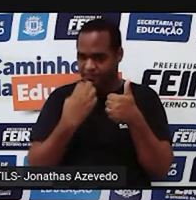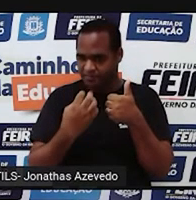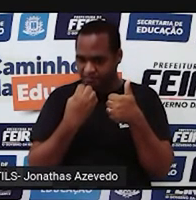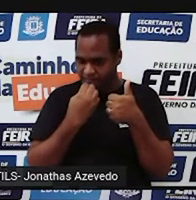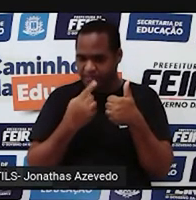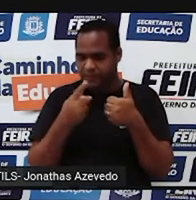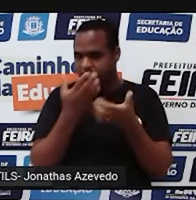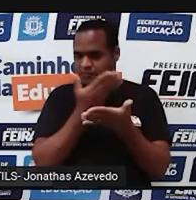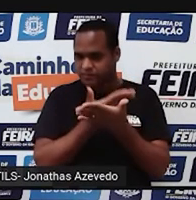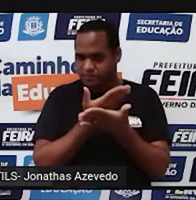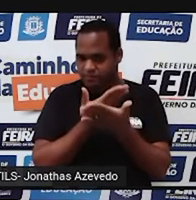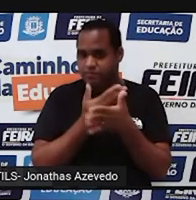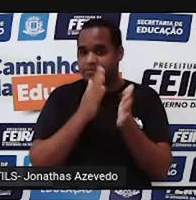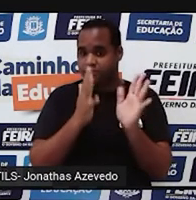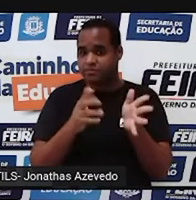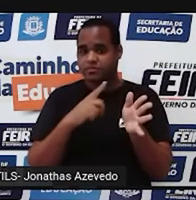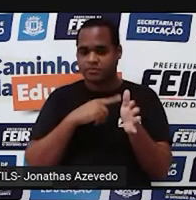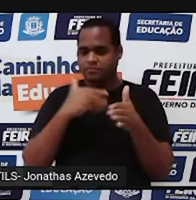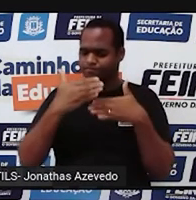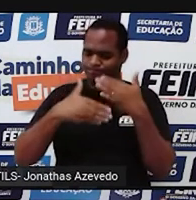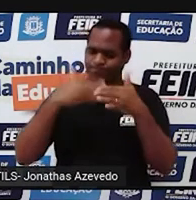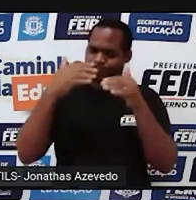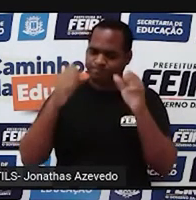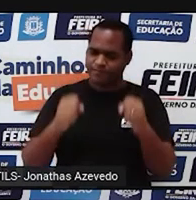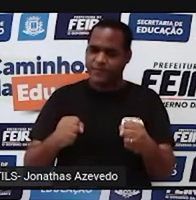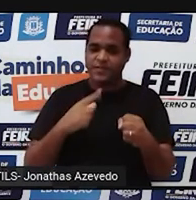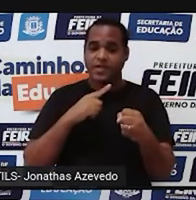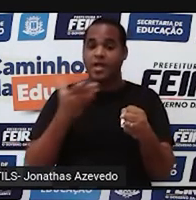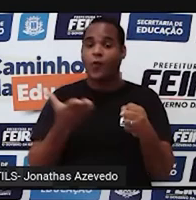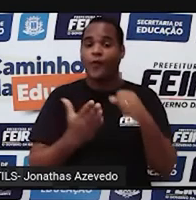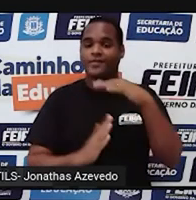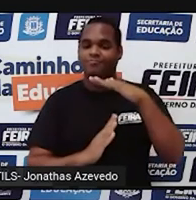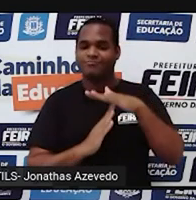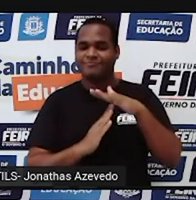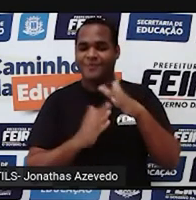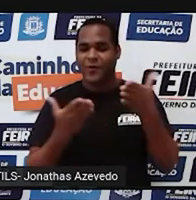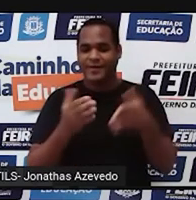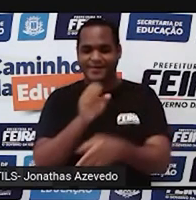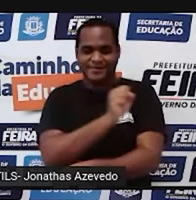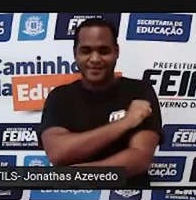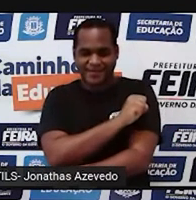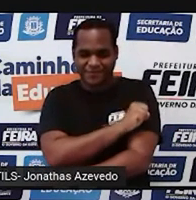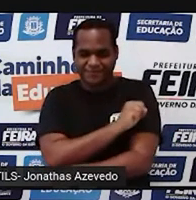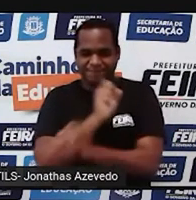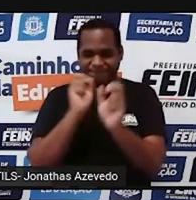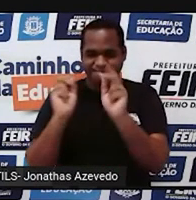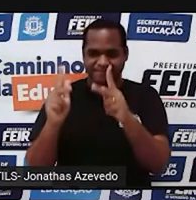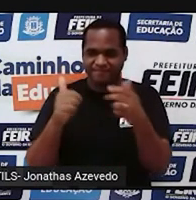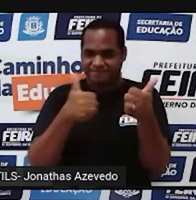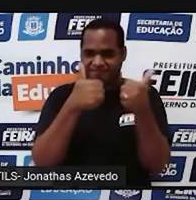deve ter estudado na sua trajetória até aqui no oitavo ano. Beleza?